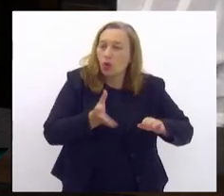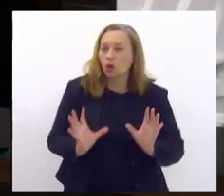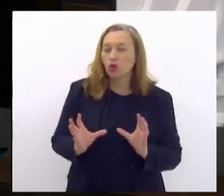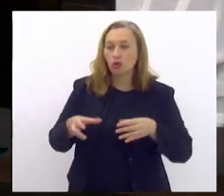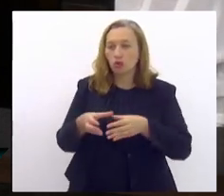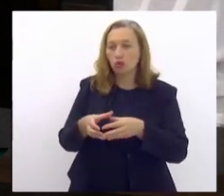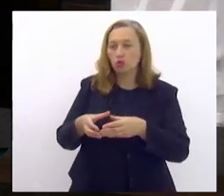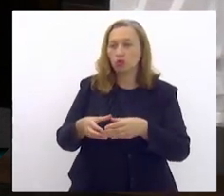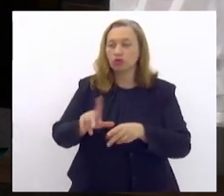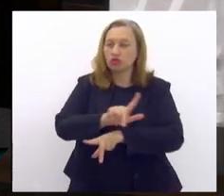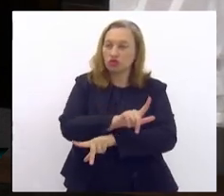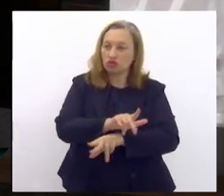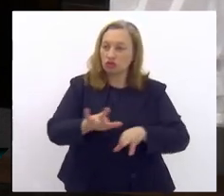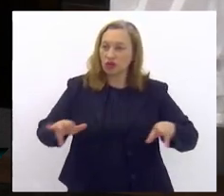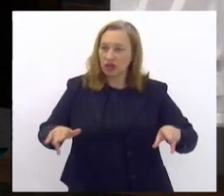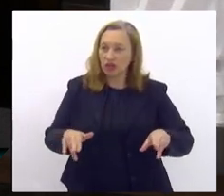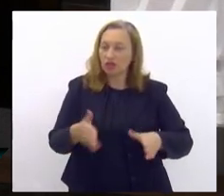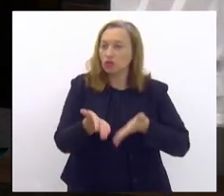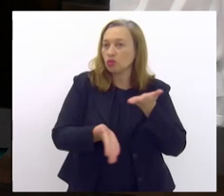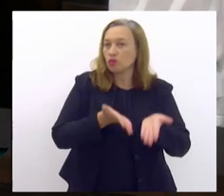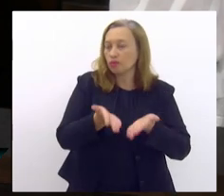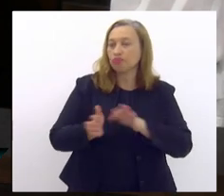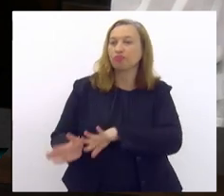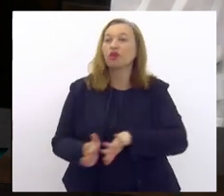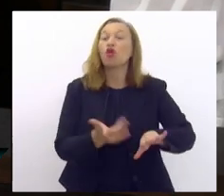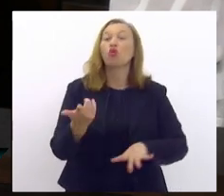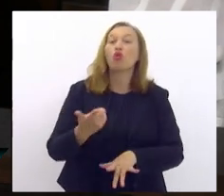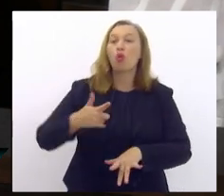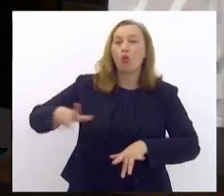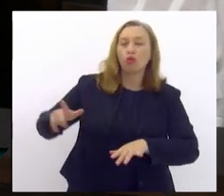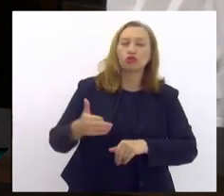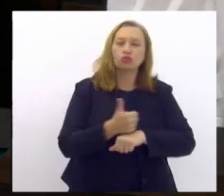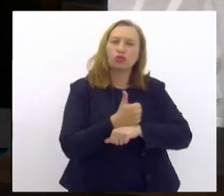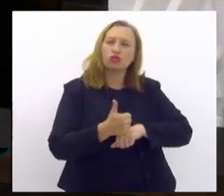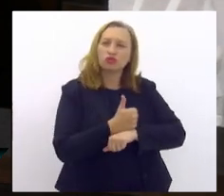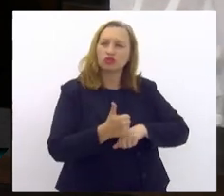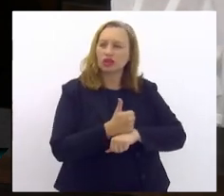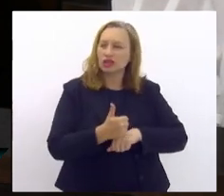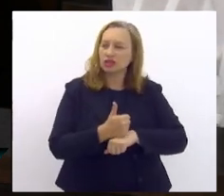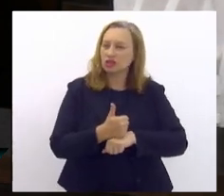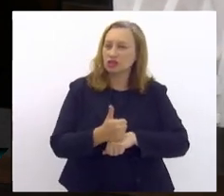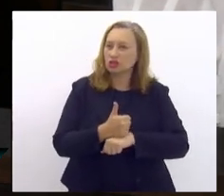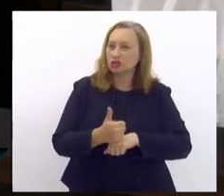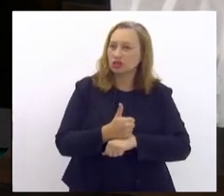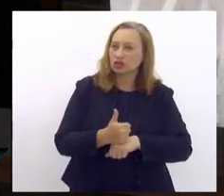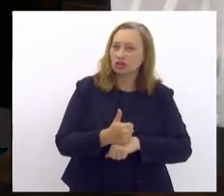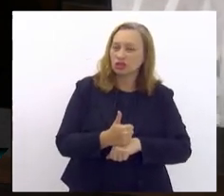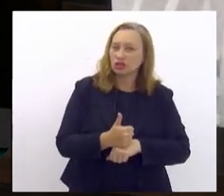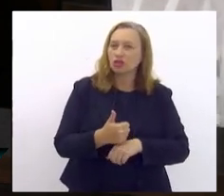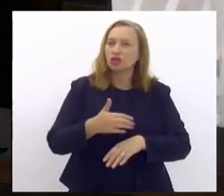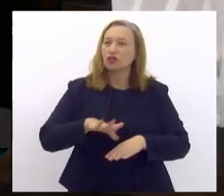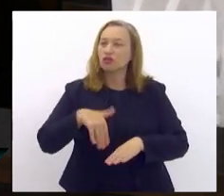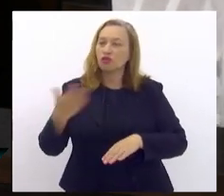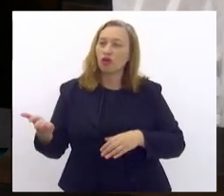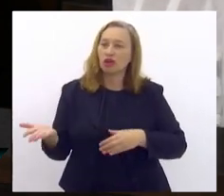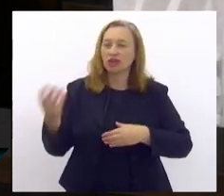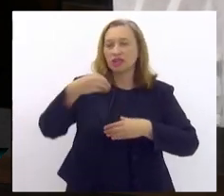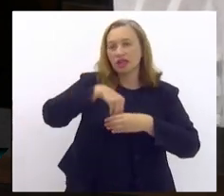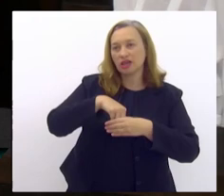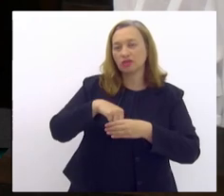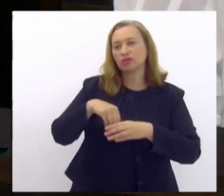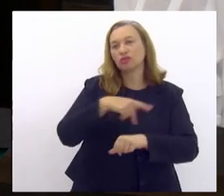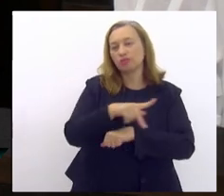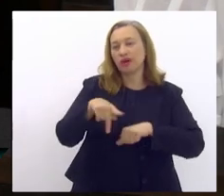participou a doutora Dilson Maris e outros profissionais de fora do país, de dentro do país. Temos o orgulho de